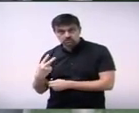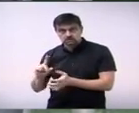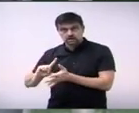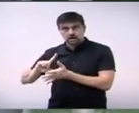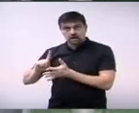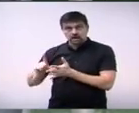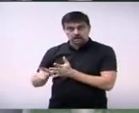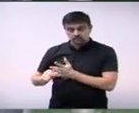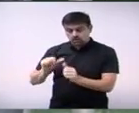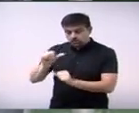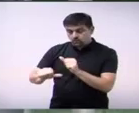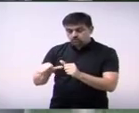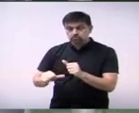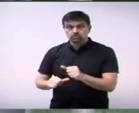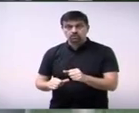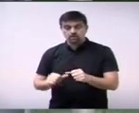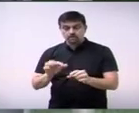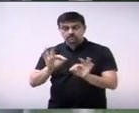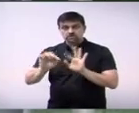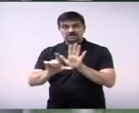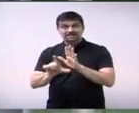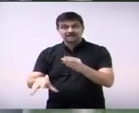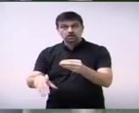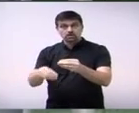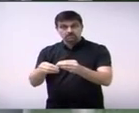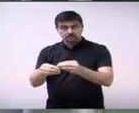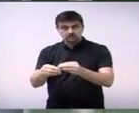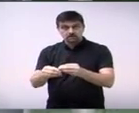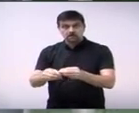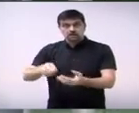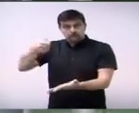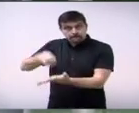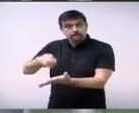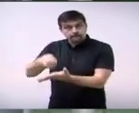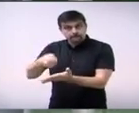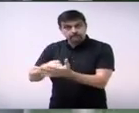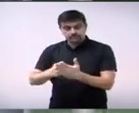54, falando que era 250 metros.